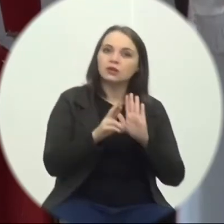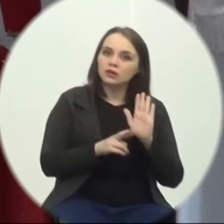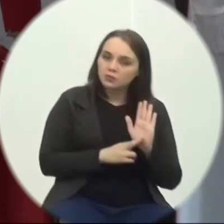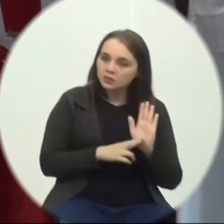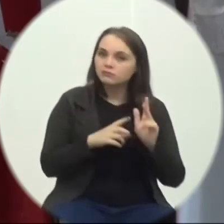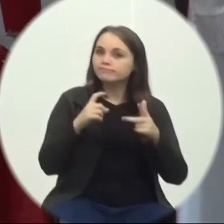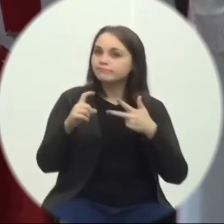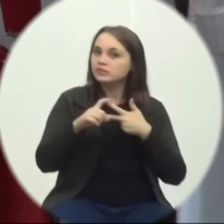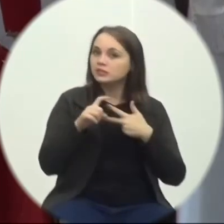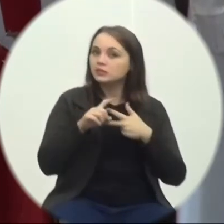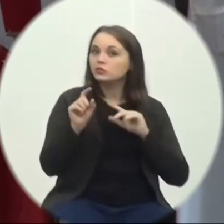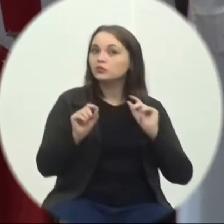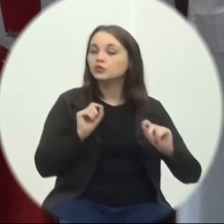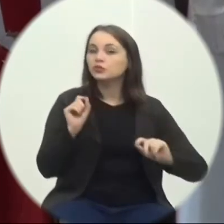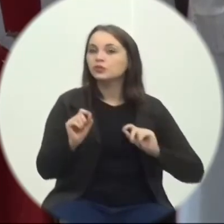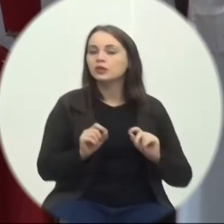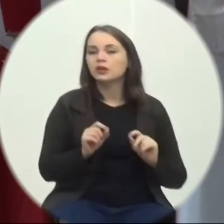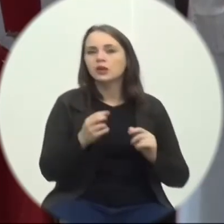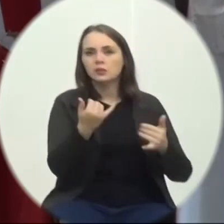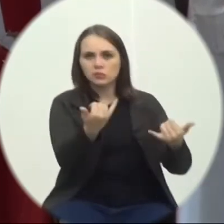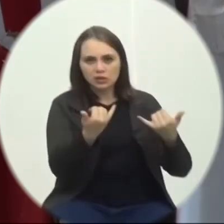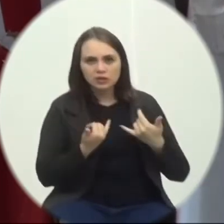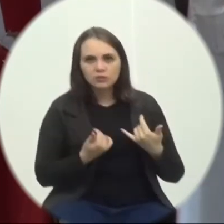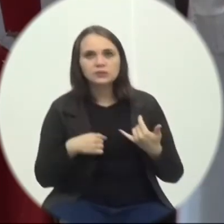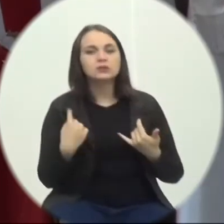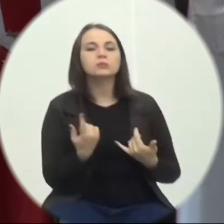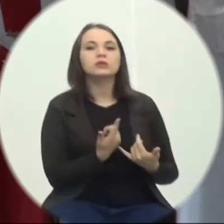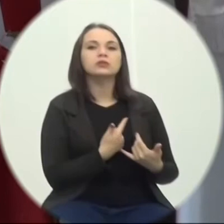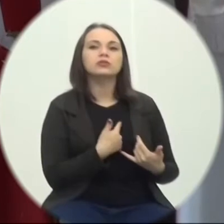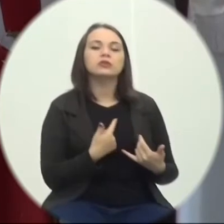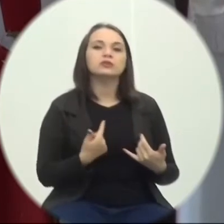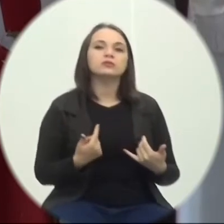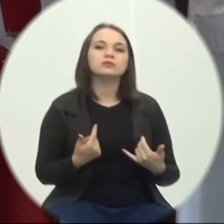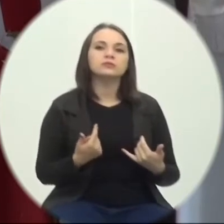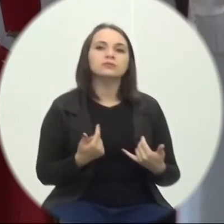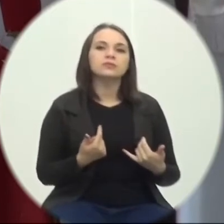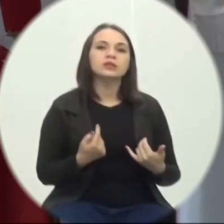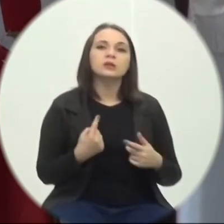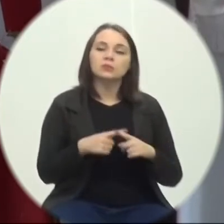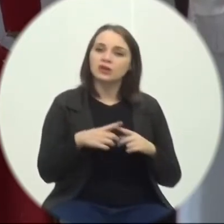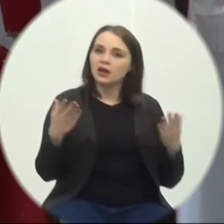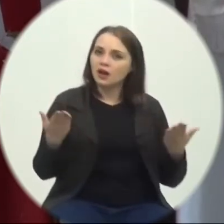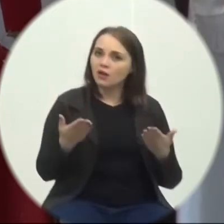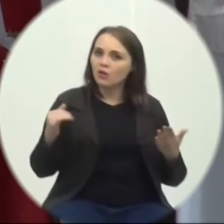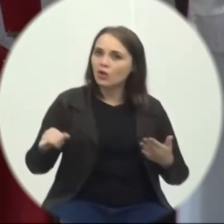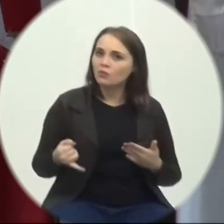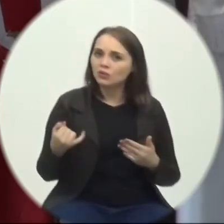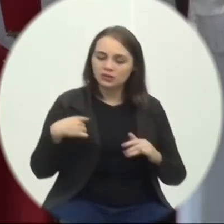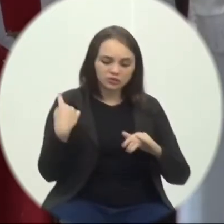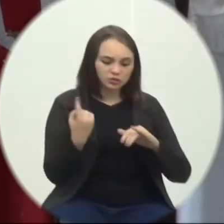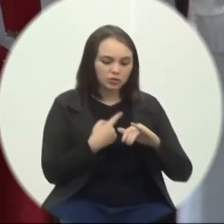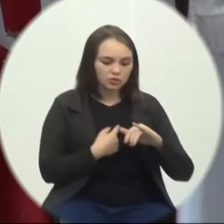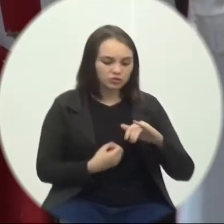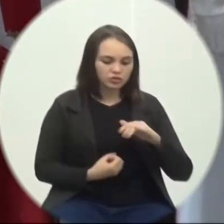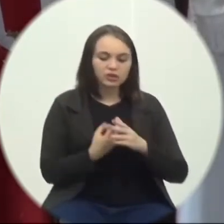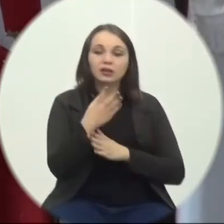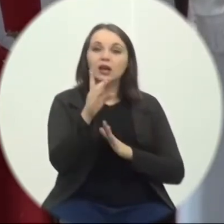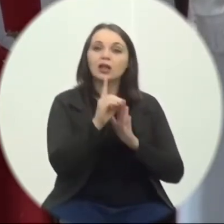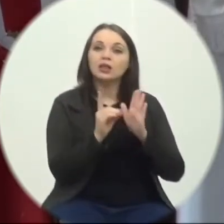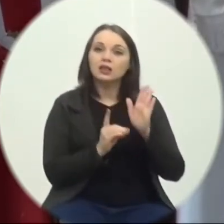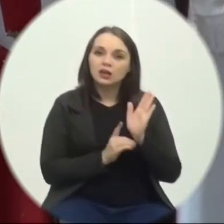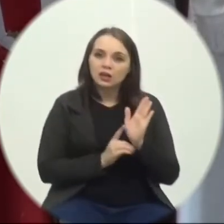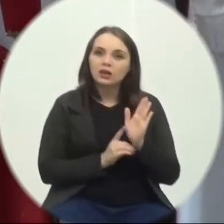Executivo Poder trazer Para a gente Essas informações Porque talvez Talvez essa Seja a nossa Grande oportunidade De criar Decretos